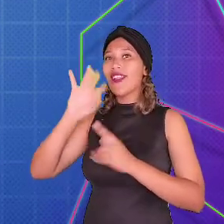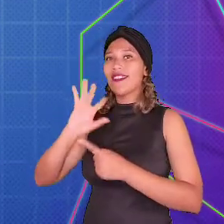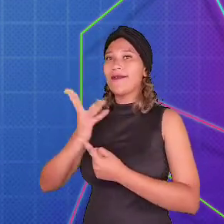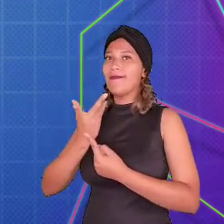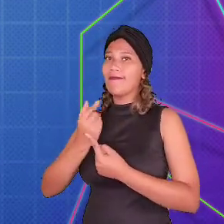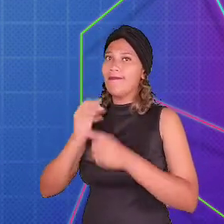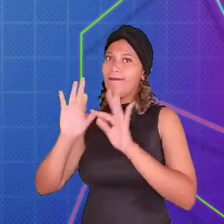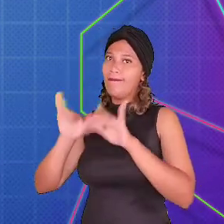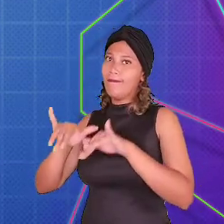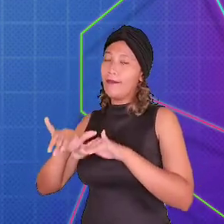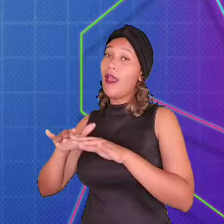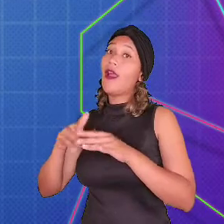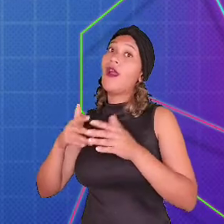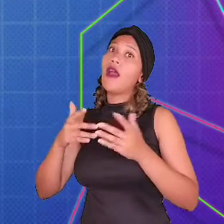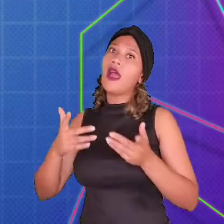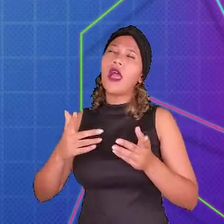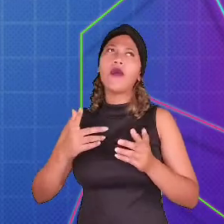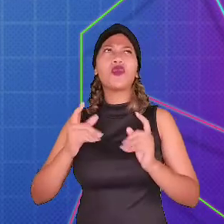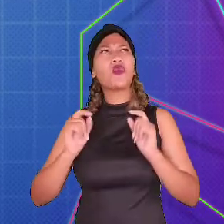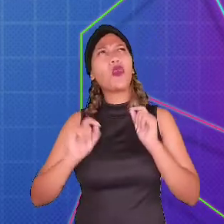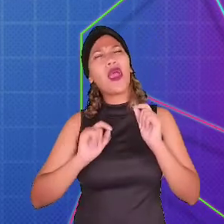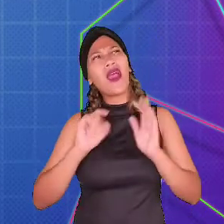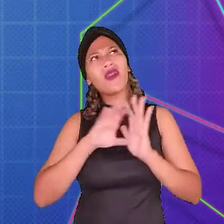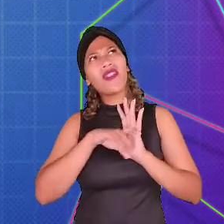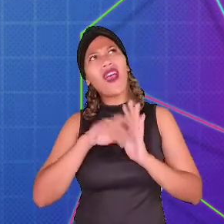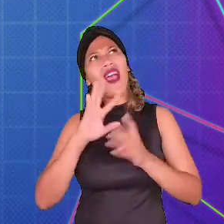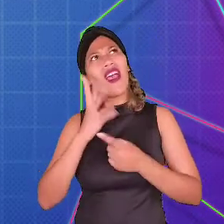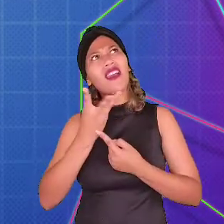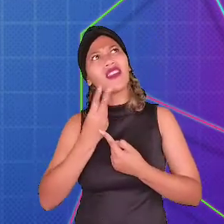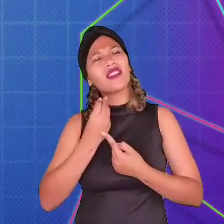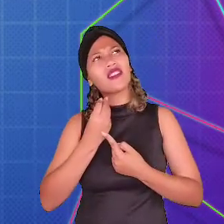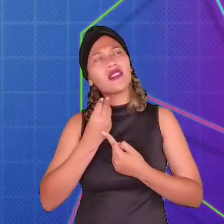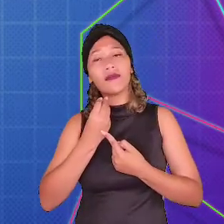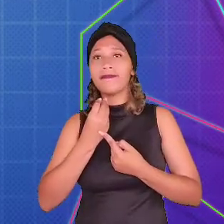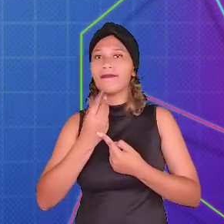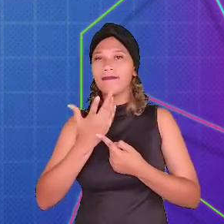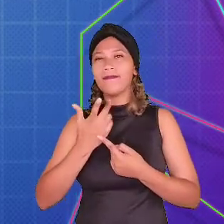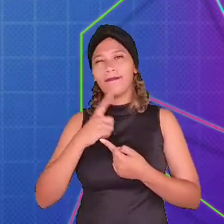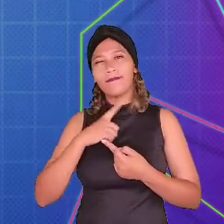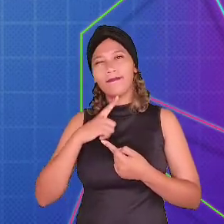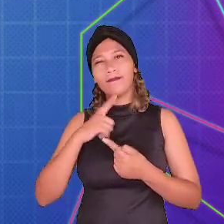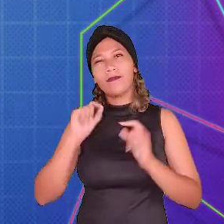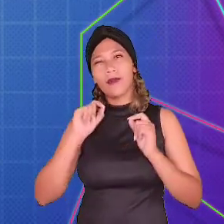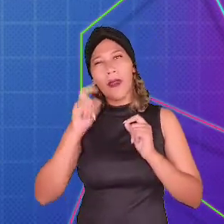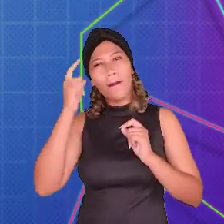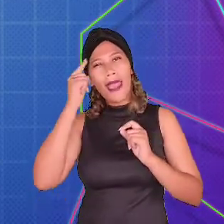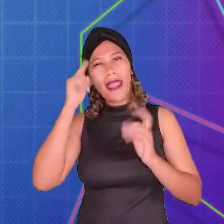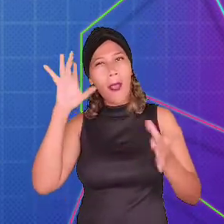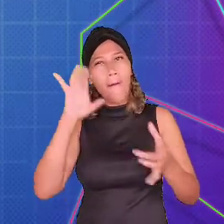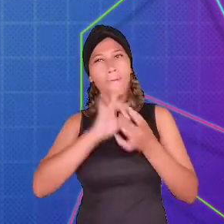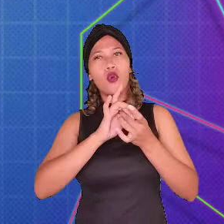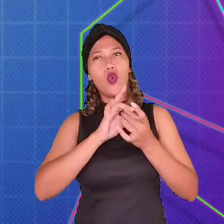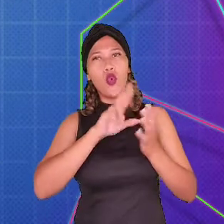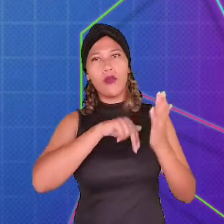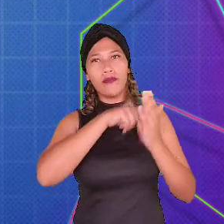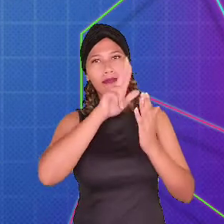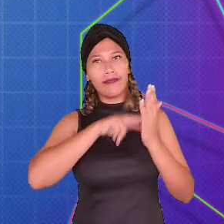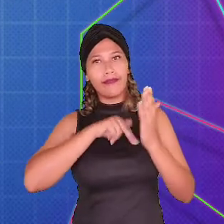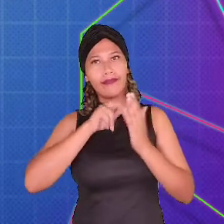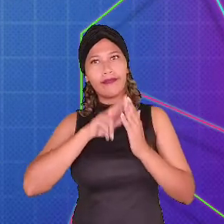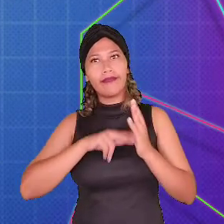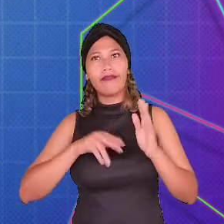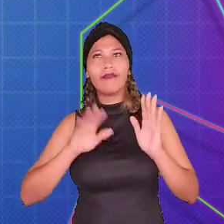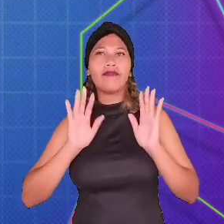fim. Então, o que seria arte? É comum a gente associar a arte apenas à pintura. Mas esse